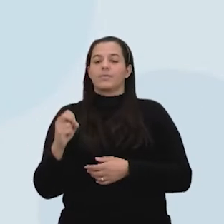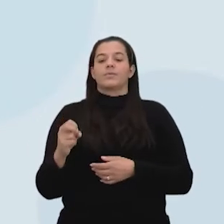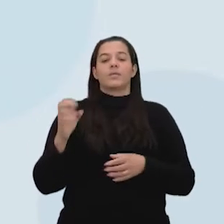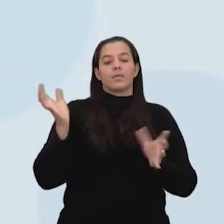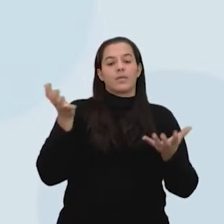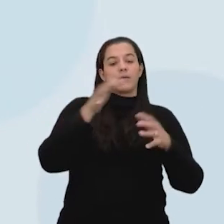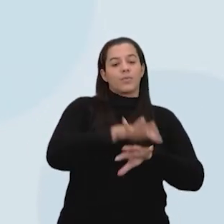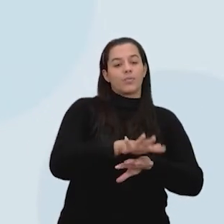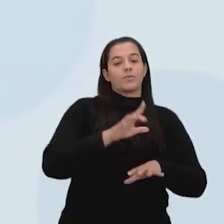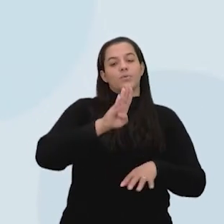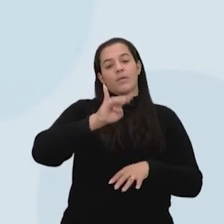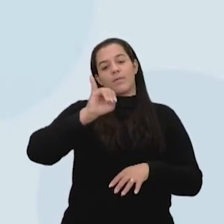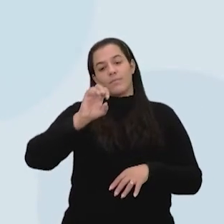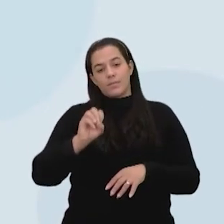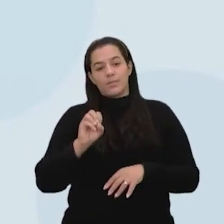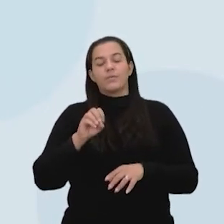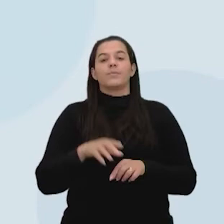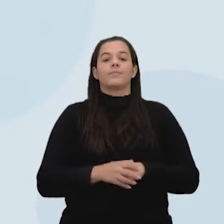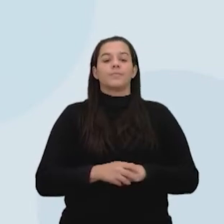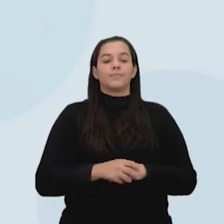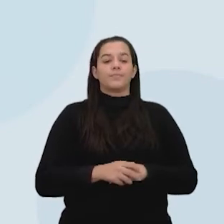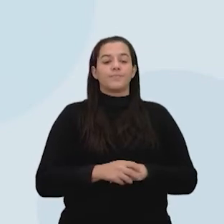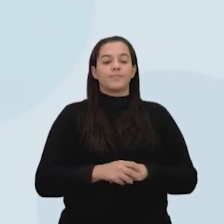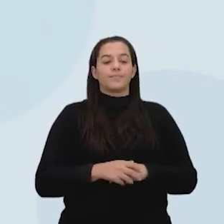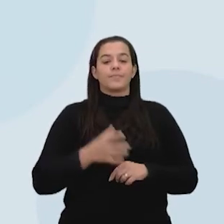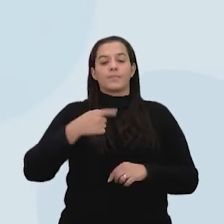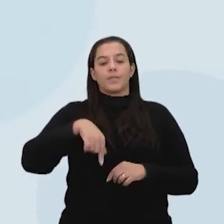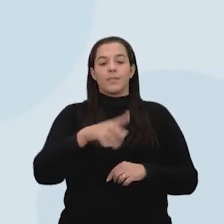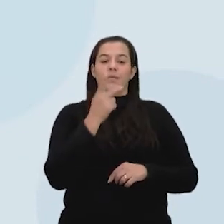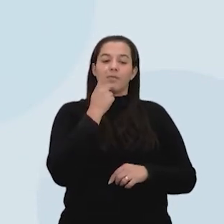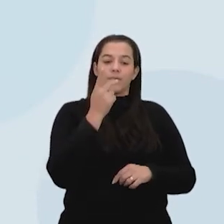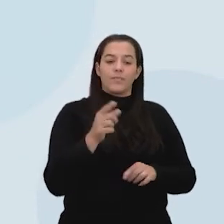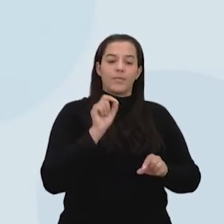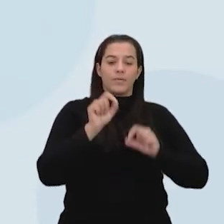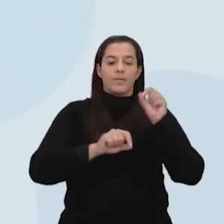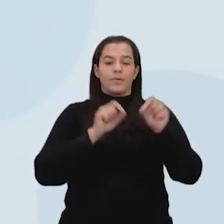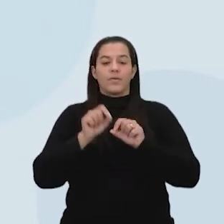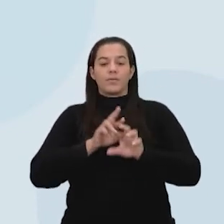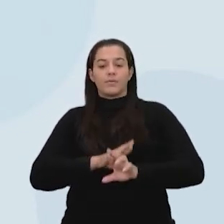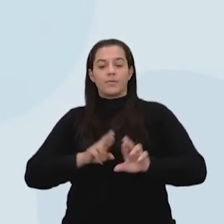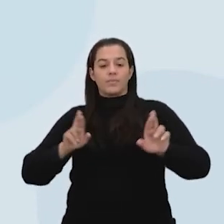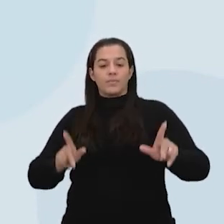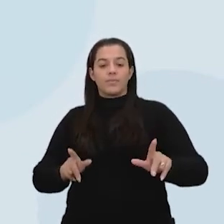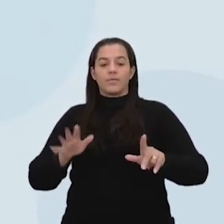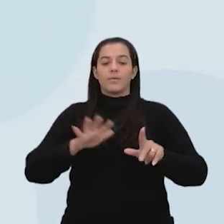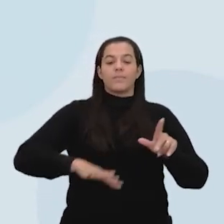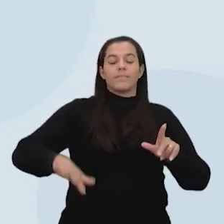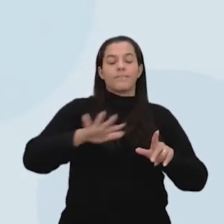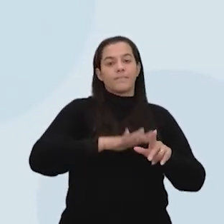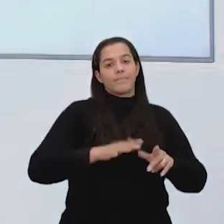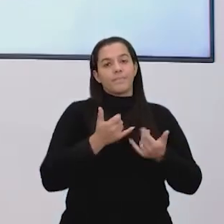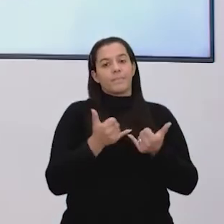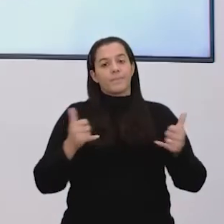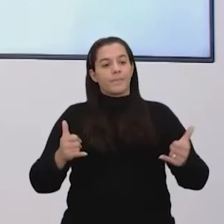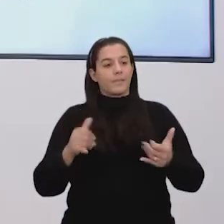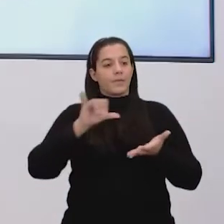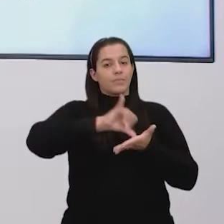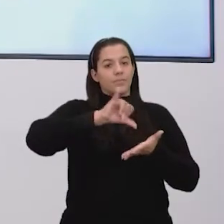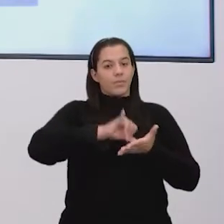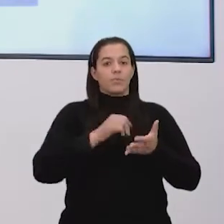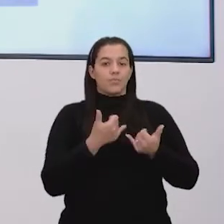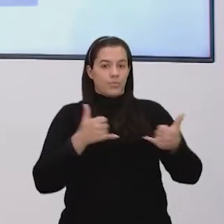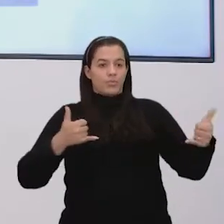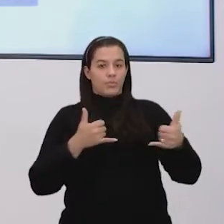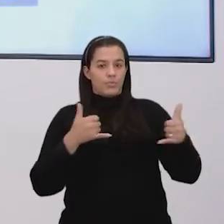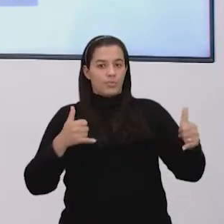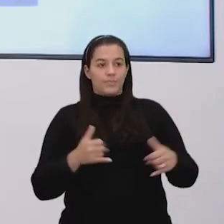inclusão da biomassa na matriz energética. Vamos falar um pouquinho sobre qual é a diferença entre matriz elétrica e matriz energética.